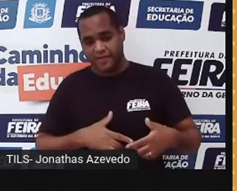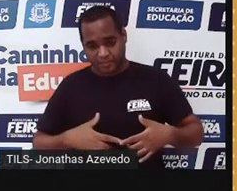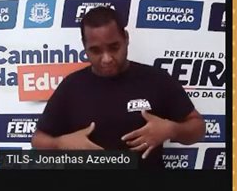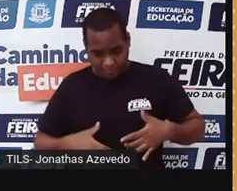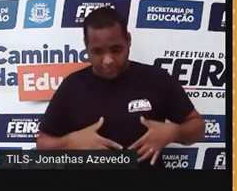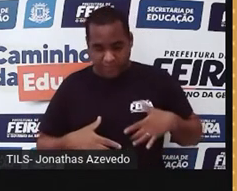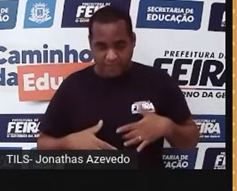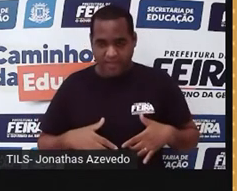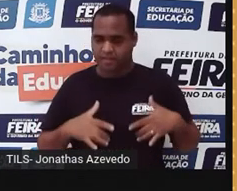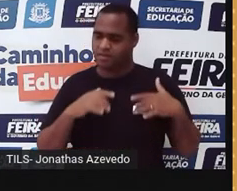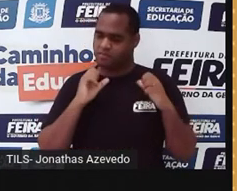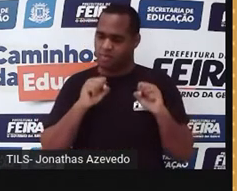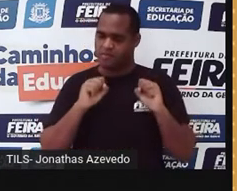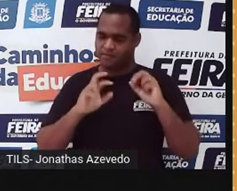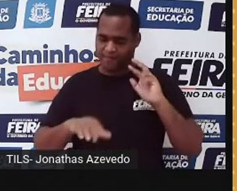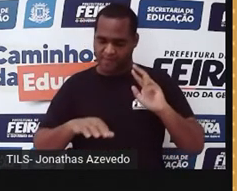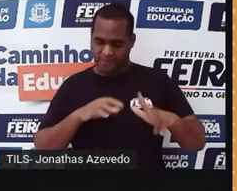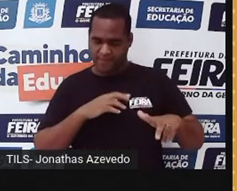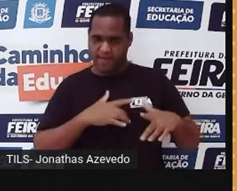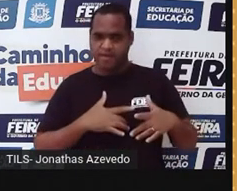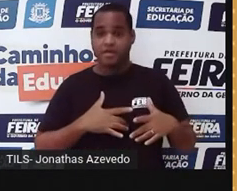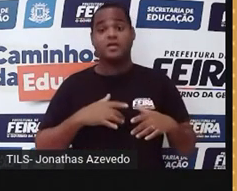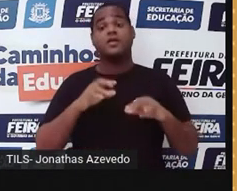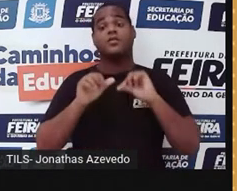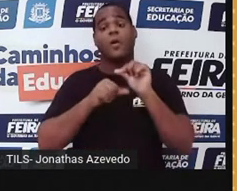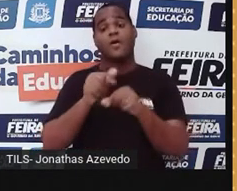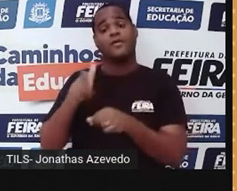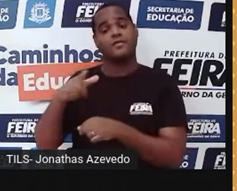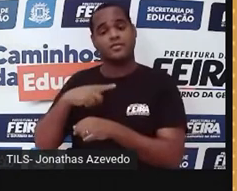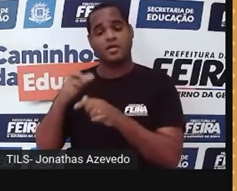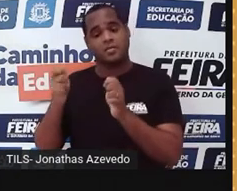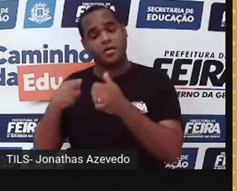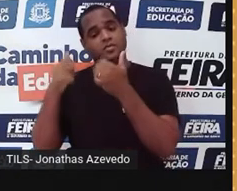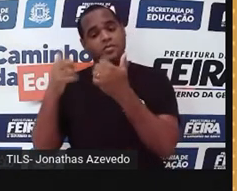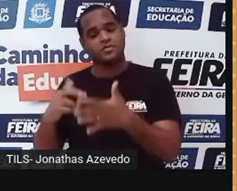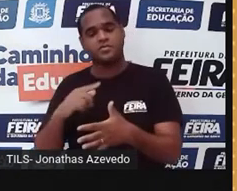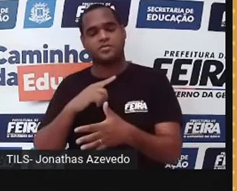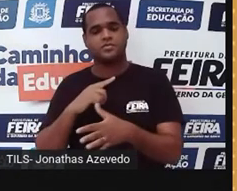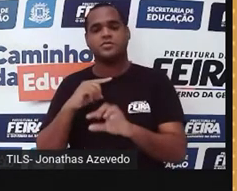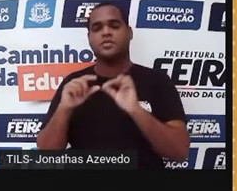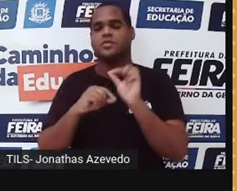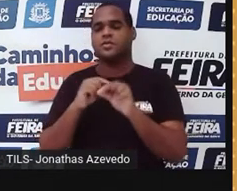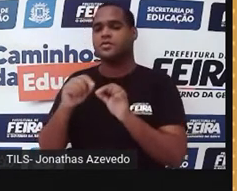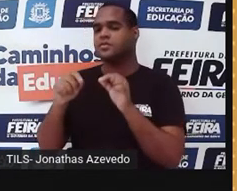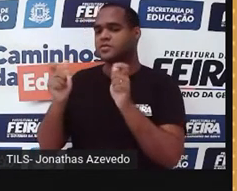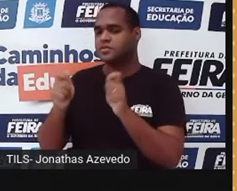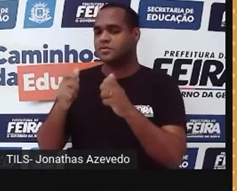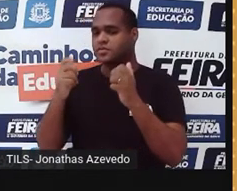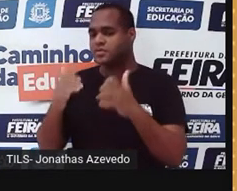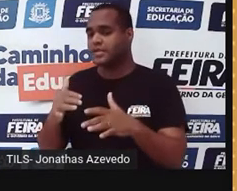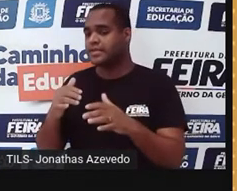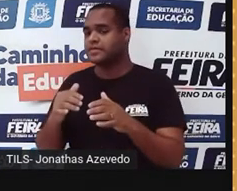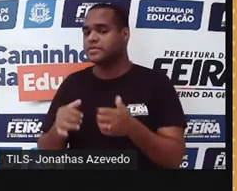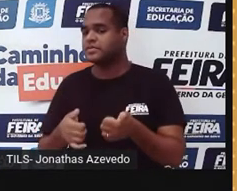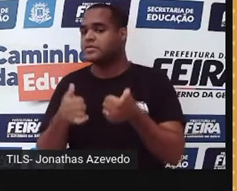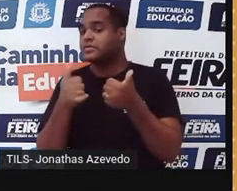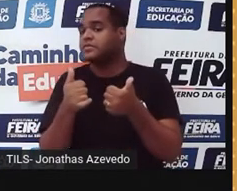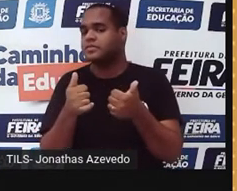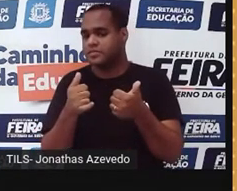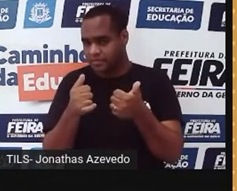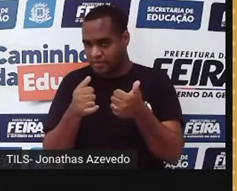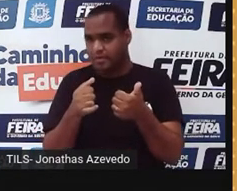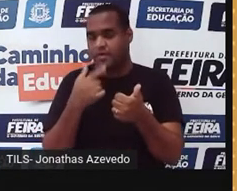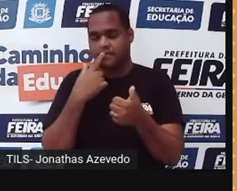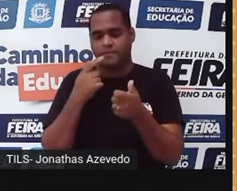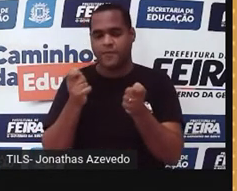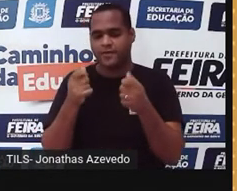pode se diferenciar numa célula do fígado e curar, tratar aquele meu fígado que tá danificado. Então, quando eu faço isso, eu